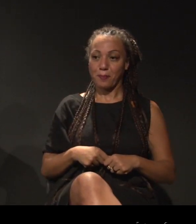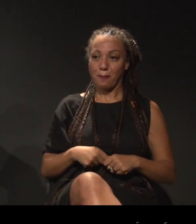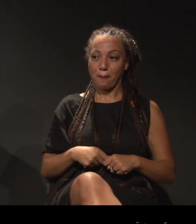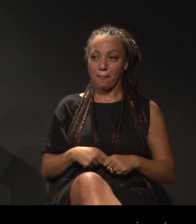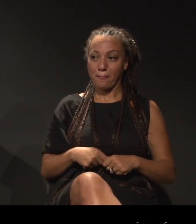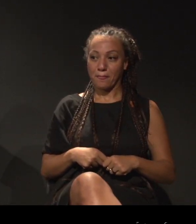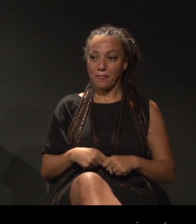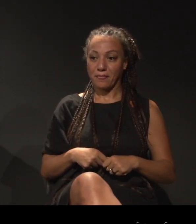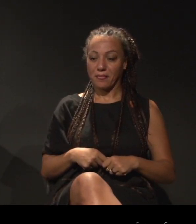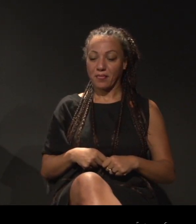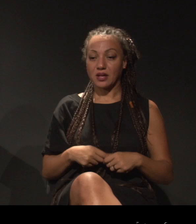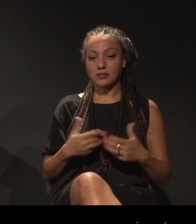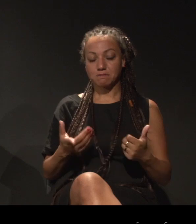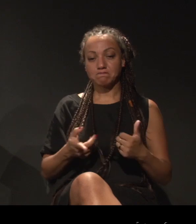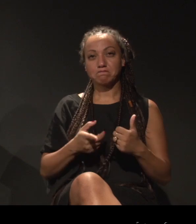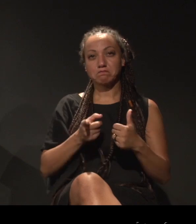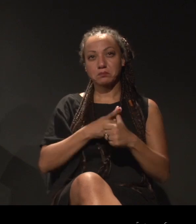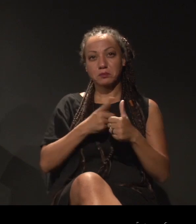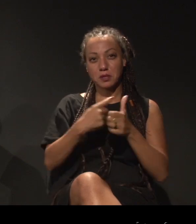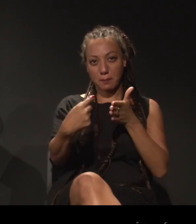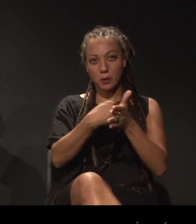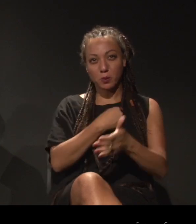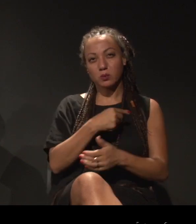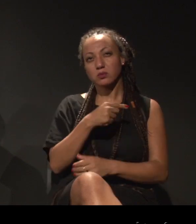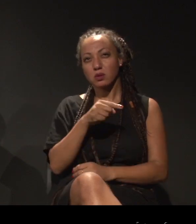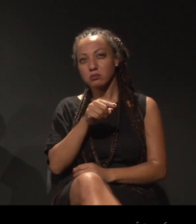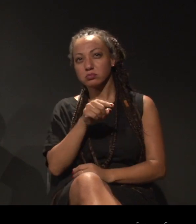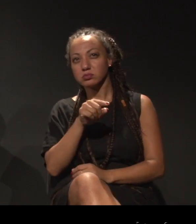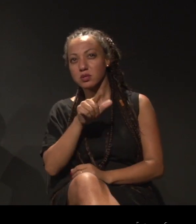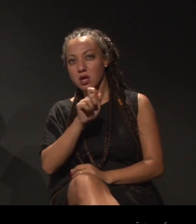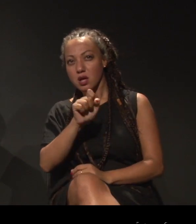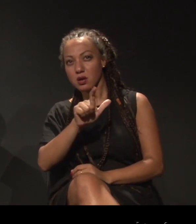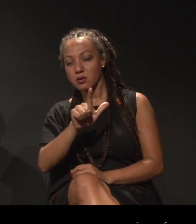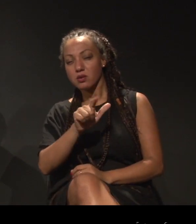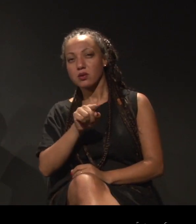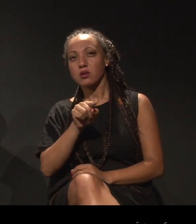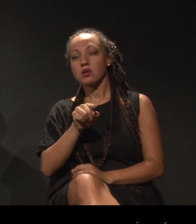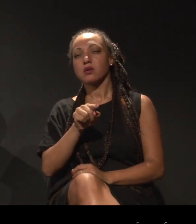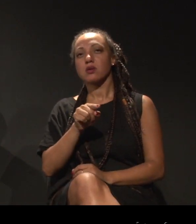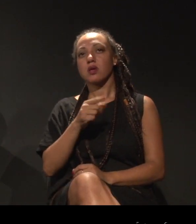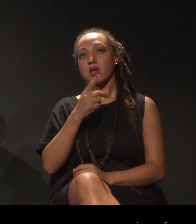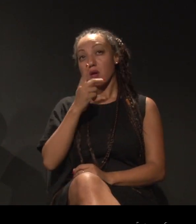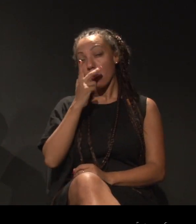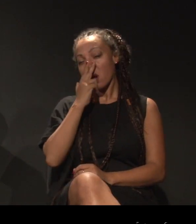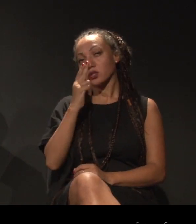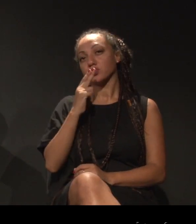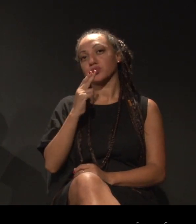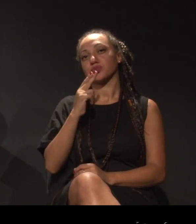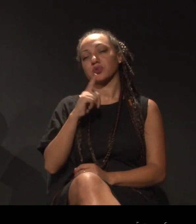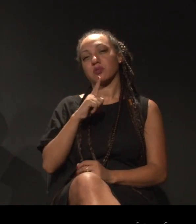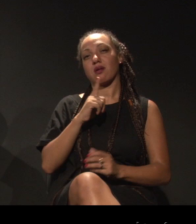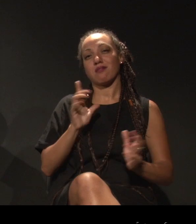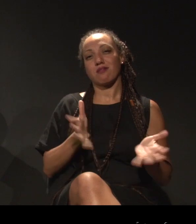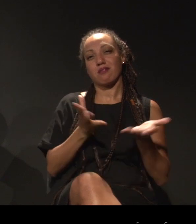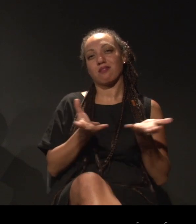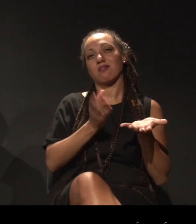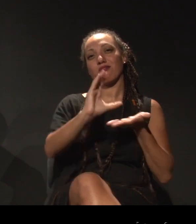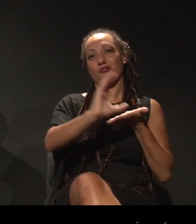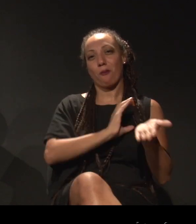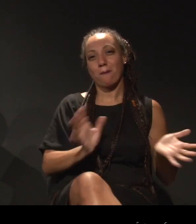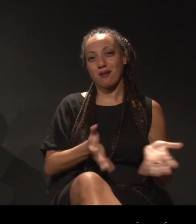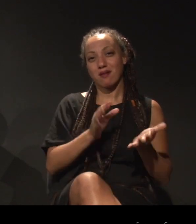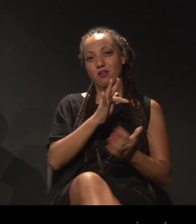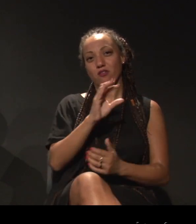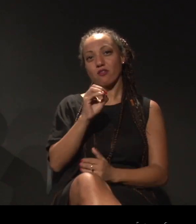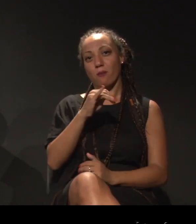em relação à primeira colocação, Gal, eu acredito que essas outras formas, além do fomento e dos